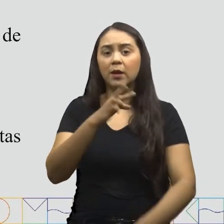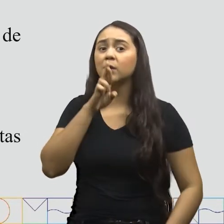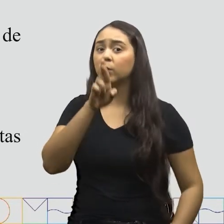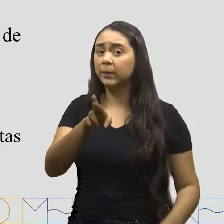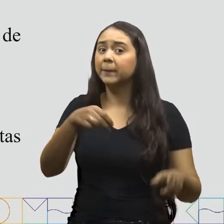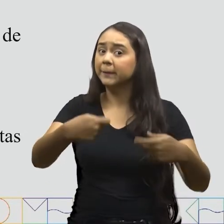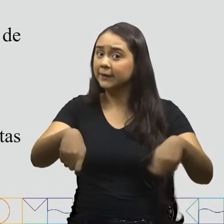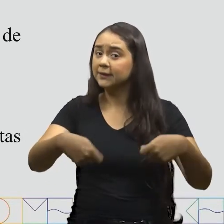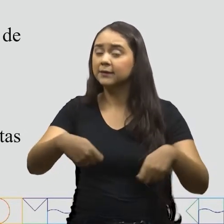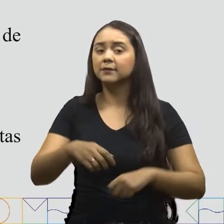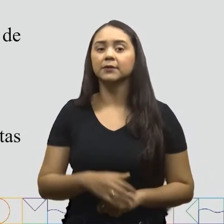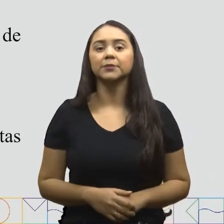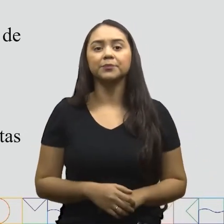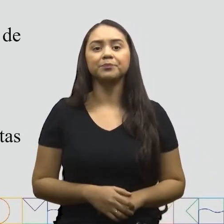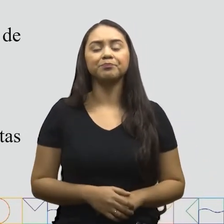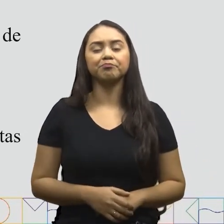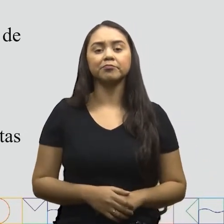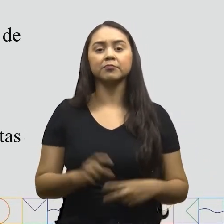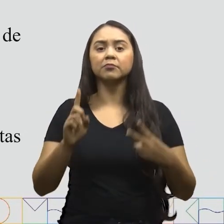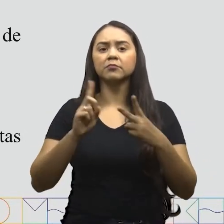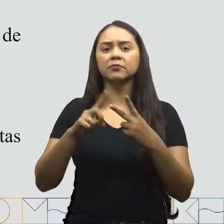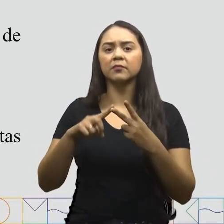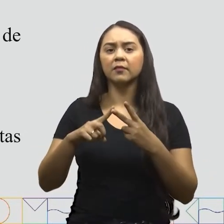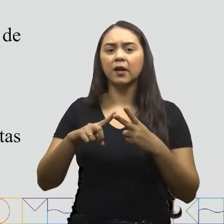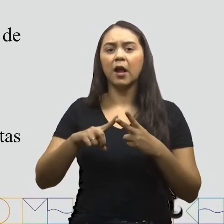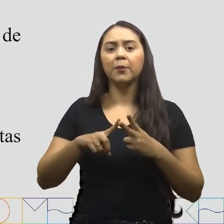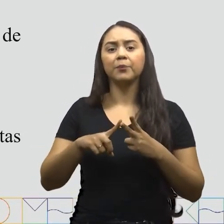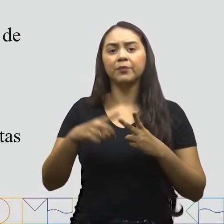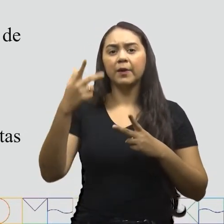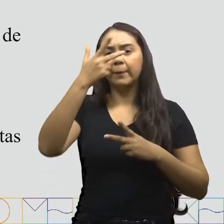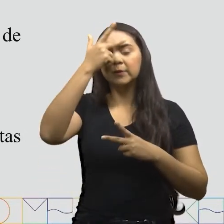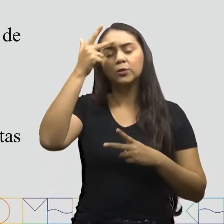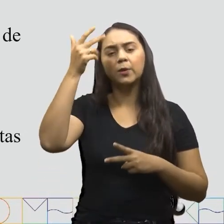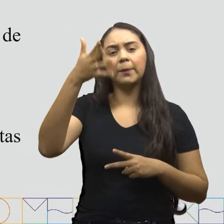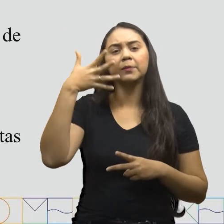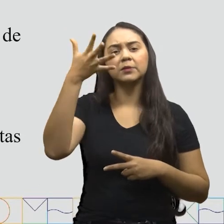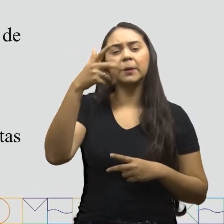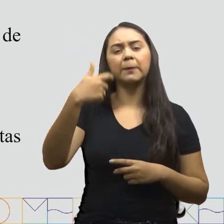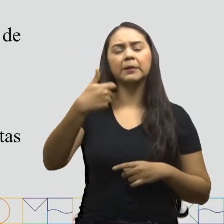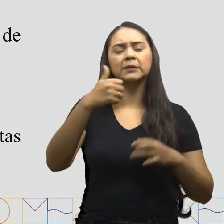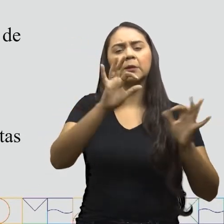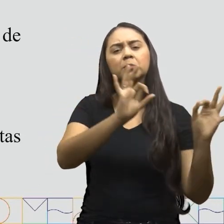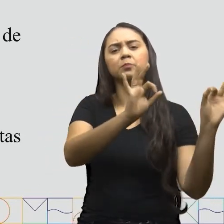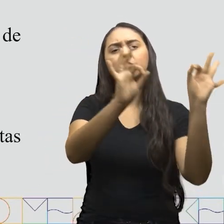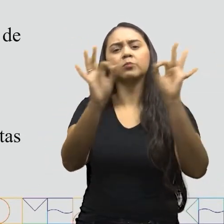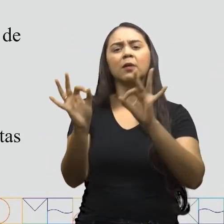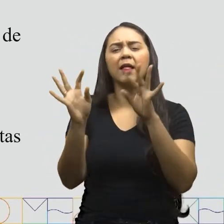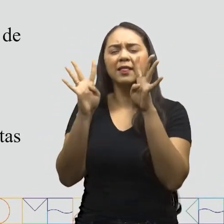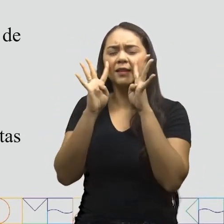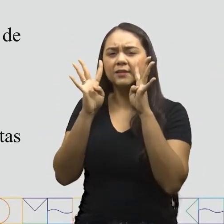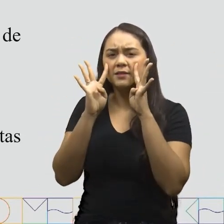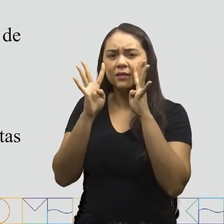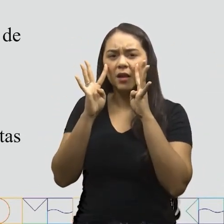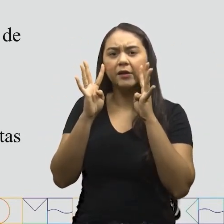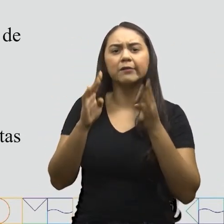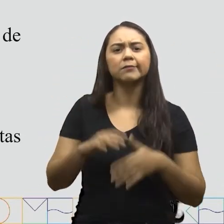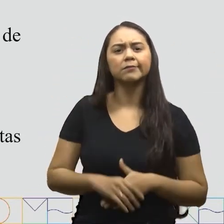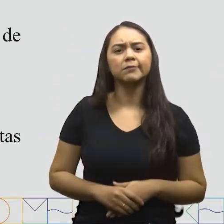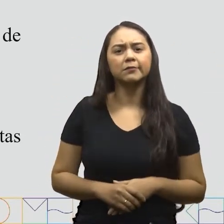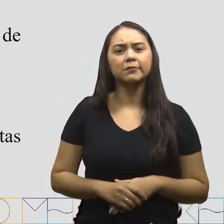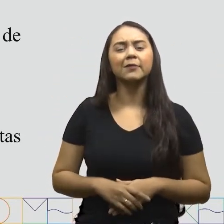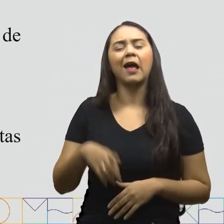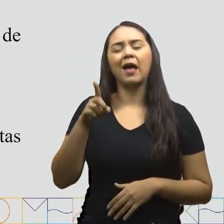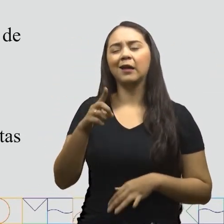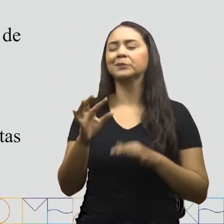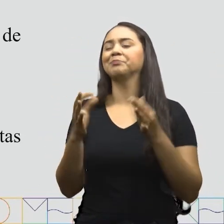Devemos ouvir a apresentação dos demais colegas da turma De forma atenta Hum... Essa